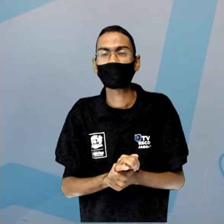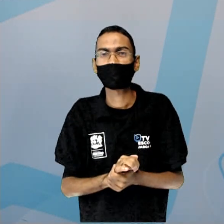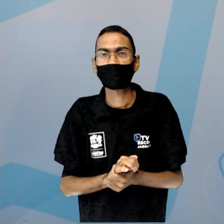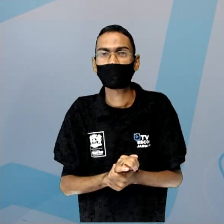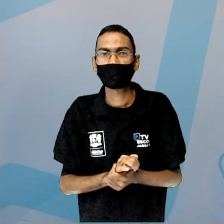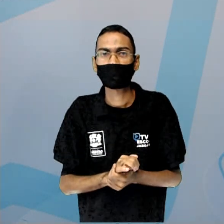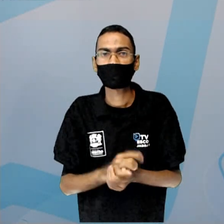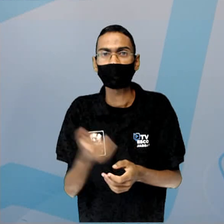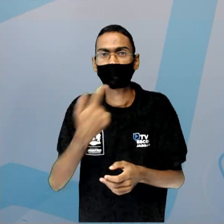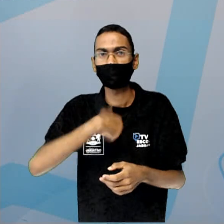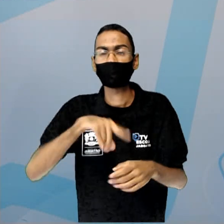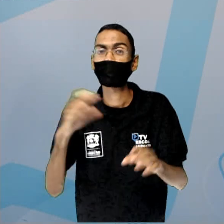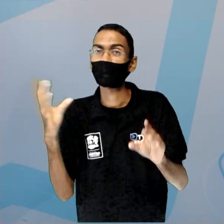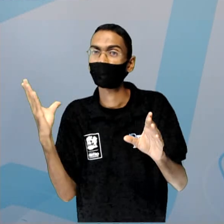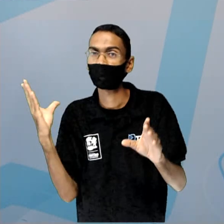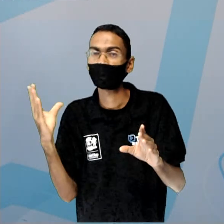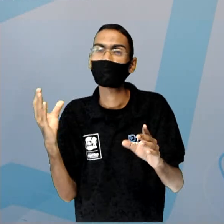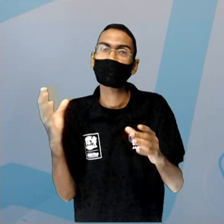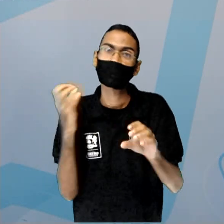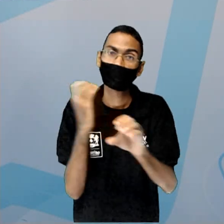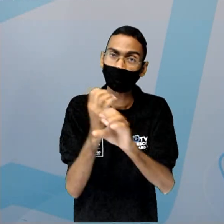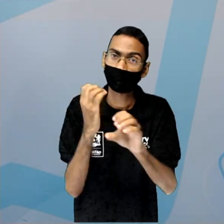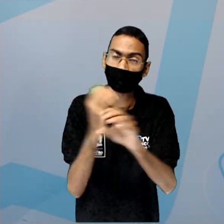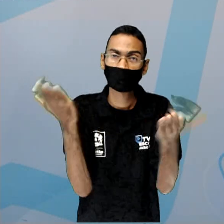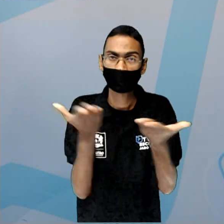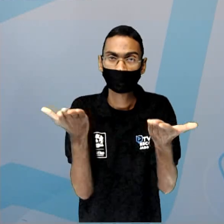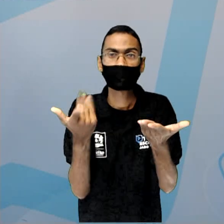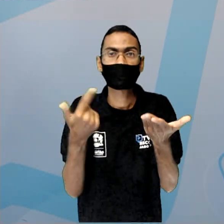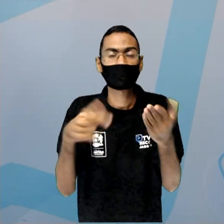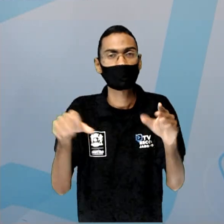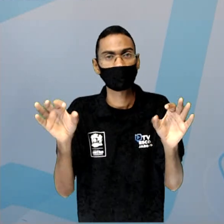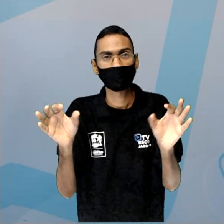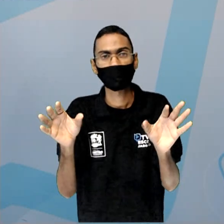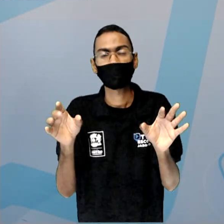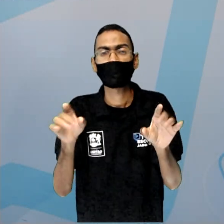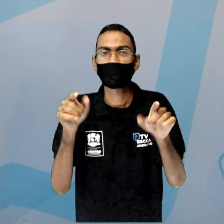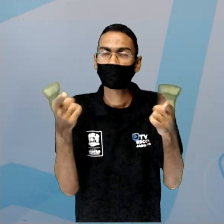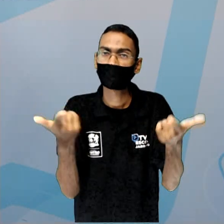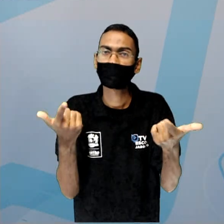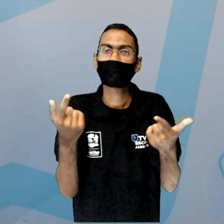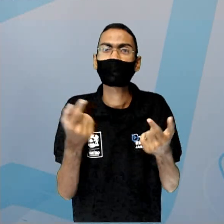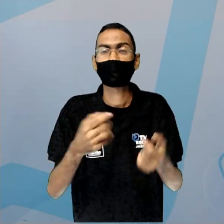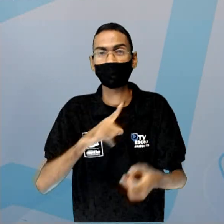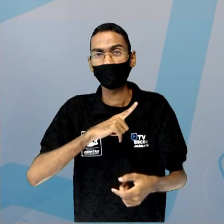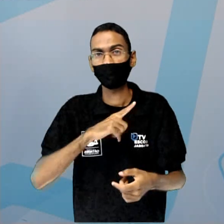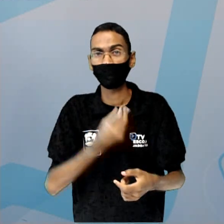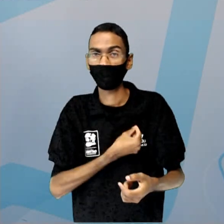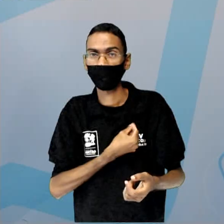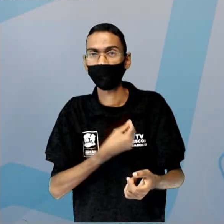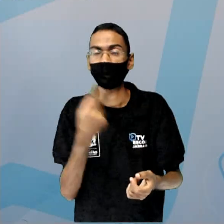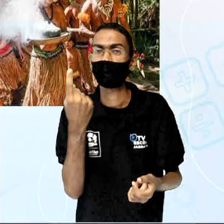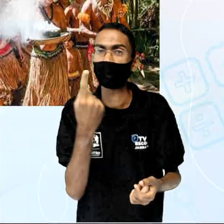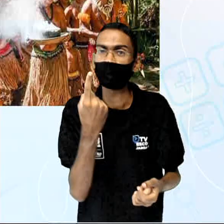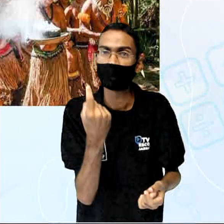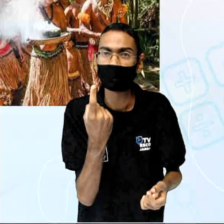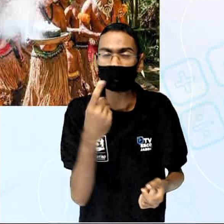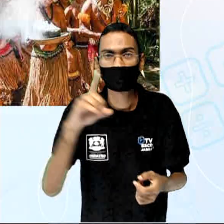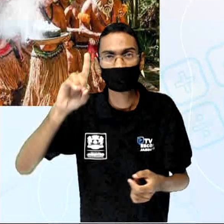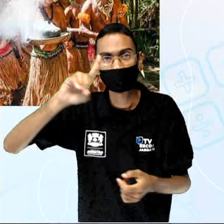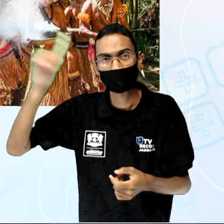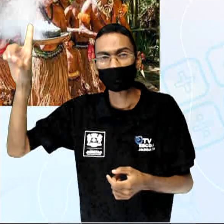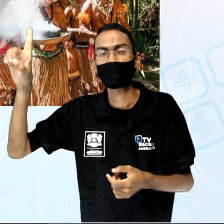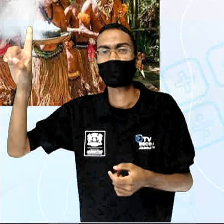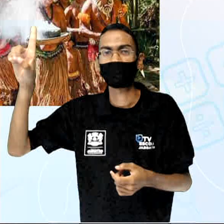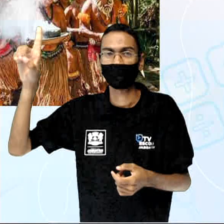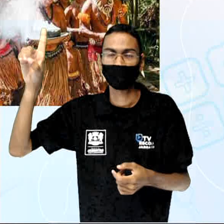A gente conclui aqui, então, que os fundamentos é a existência de um único Deus. Veja, todas elas se parecem nesse sentido. Deus